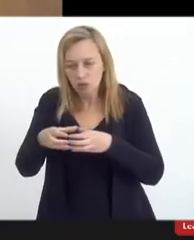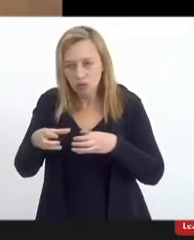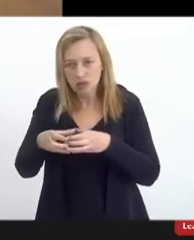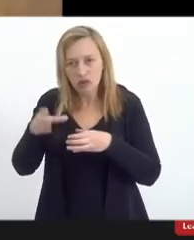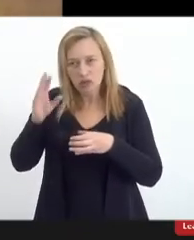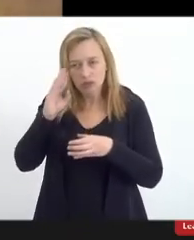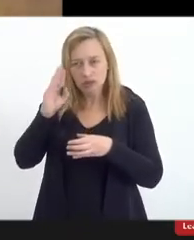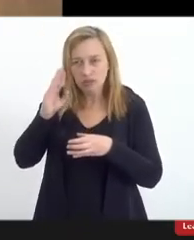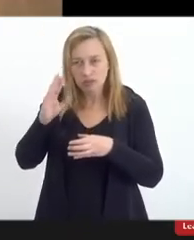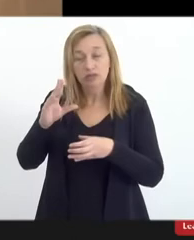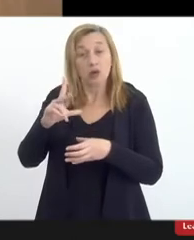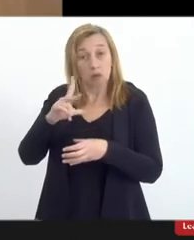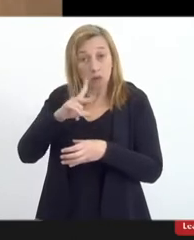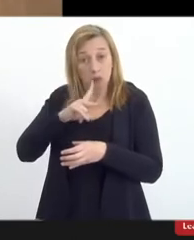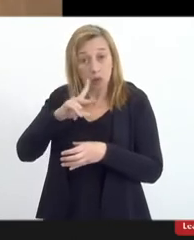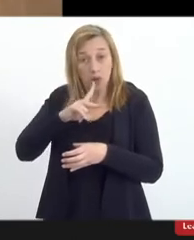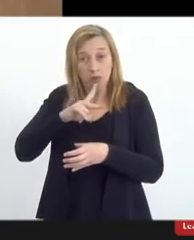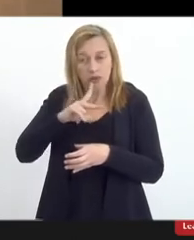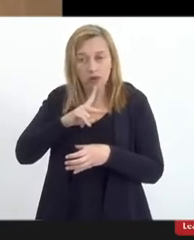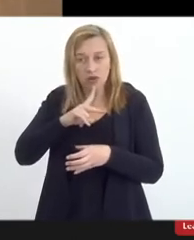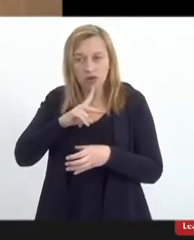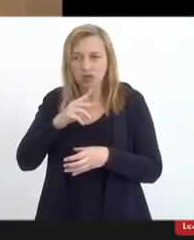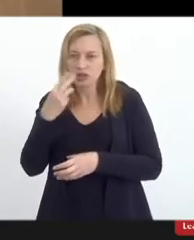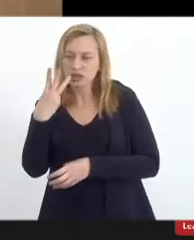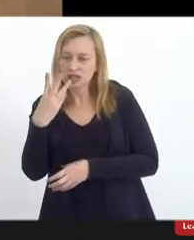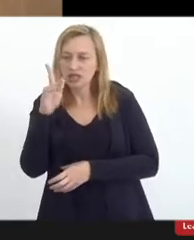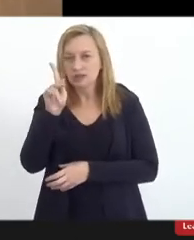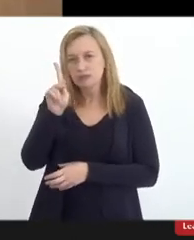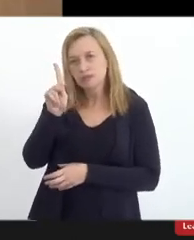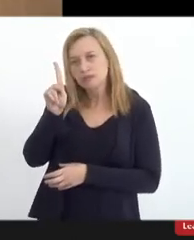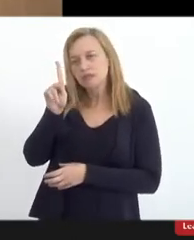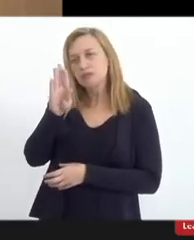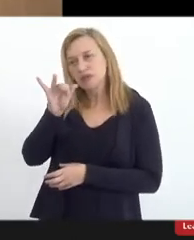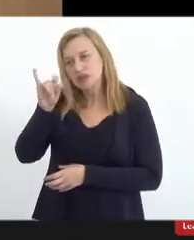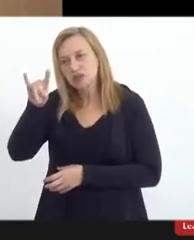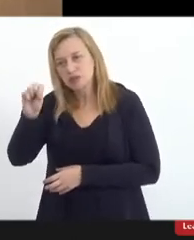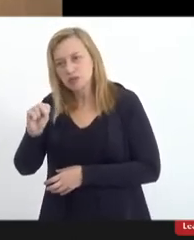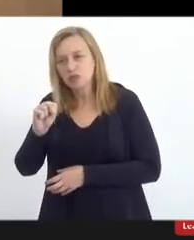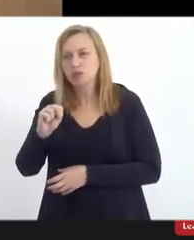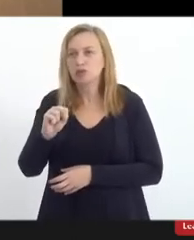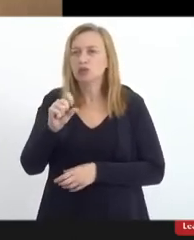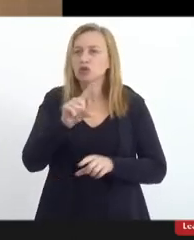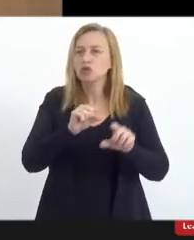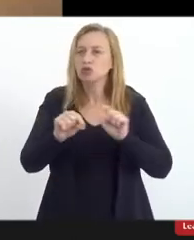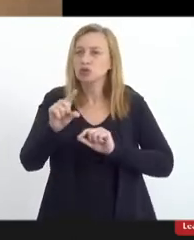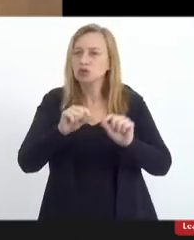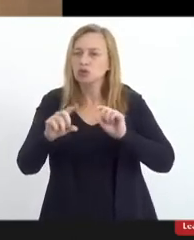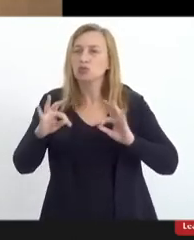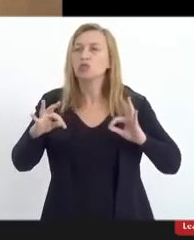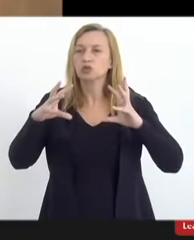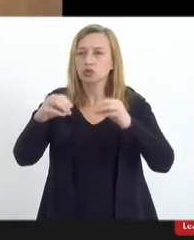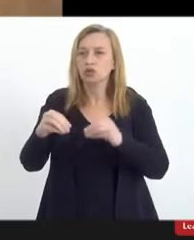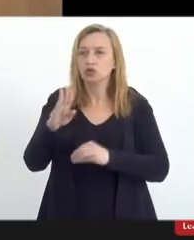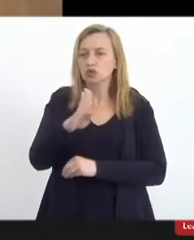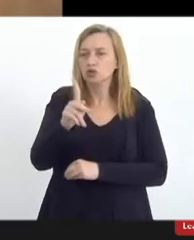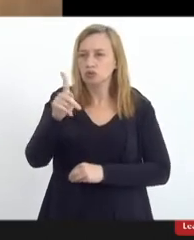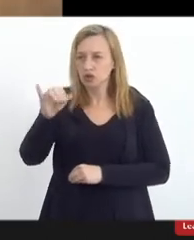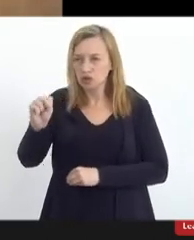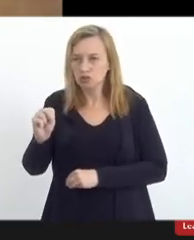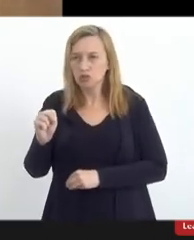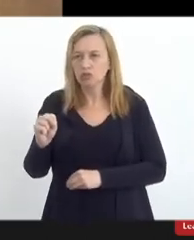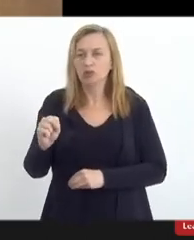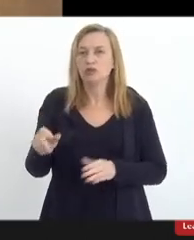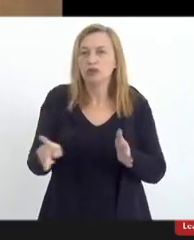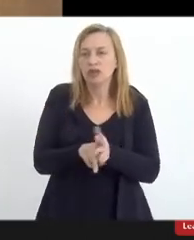própria, composta por três bispos, nomeados por todos os bispos do Brasil